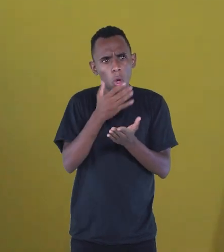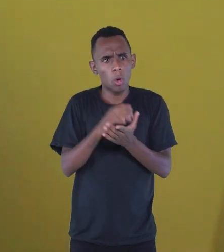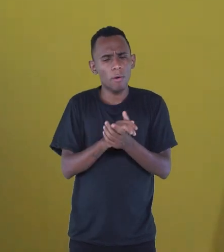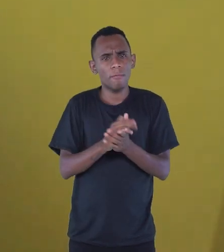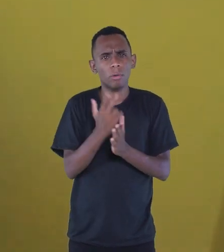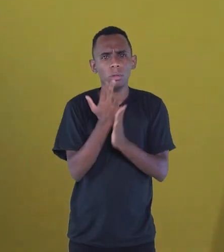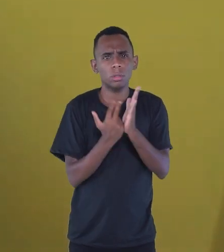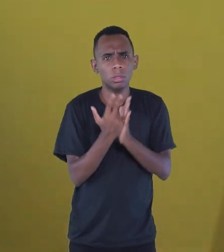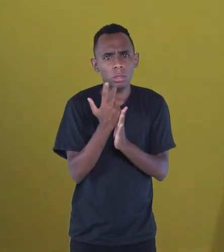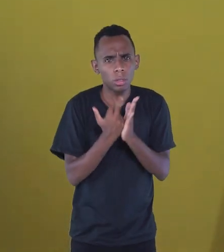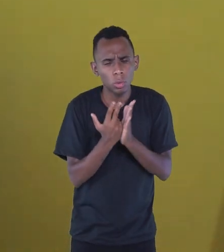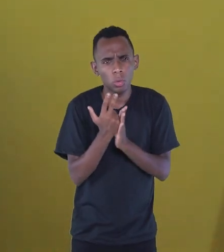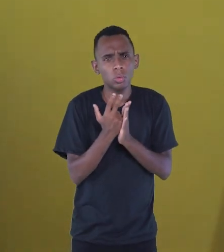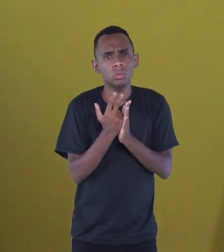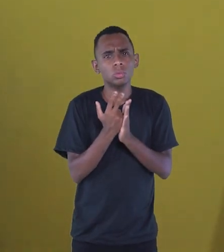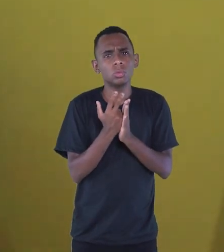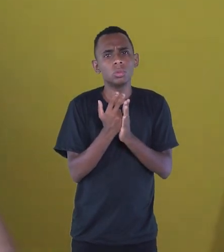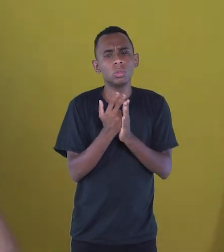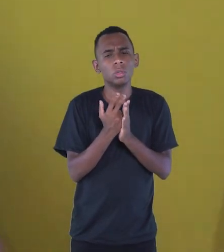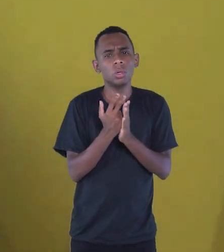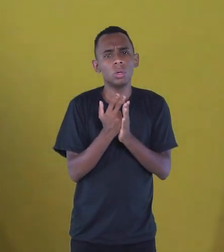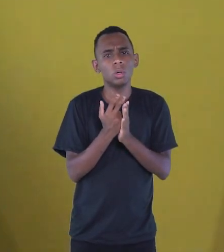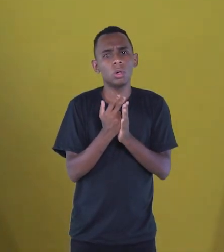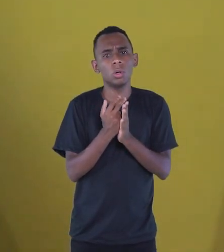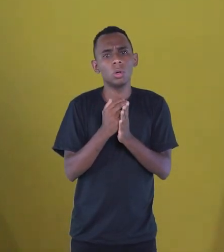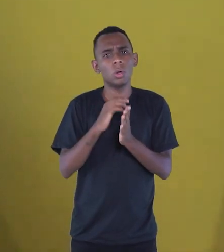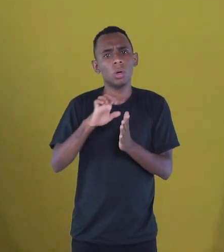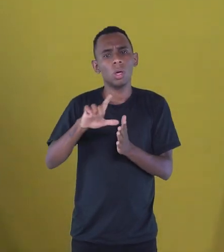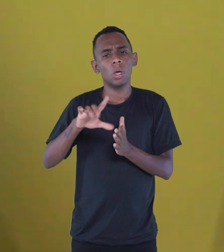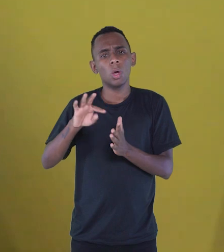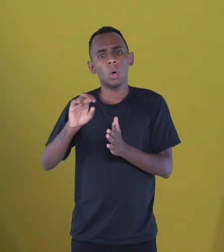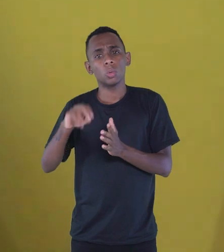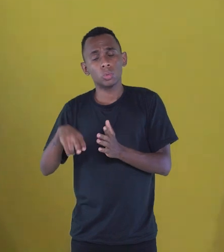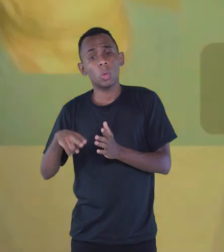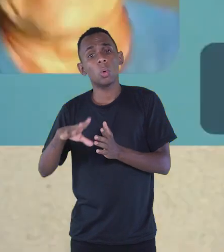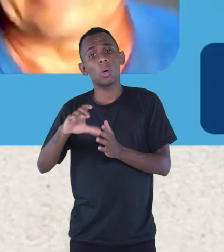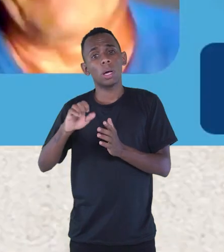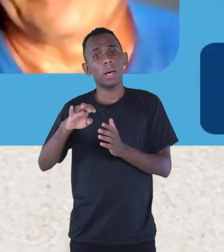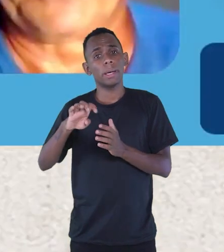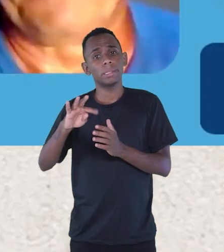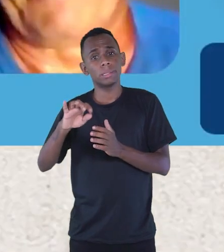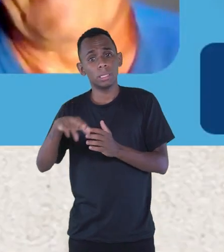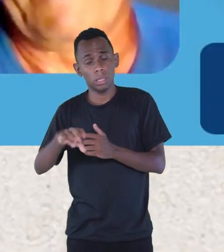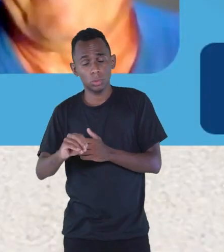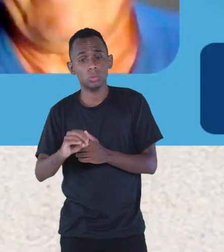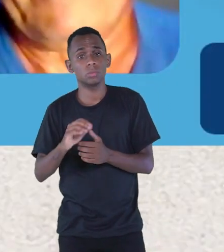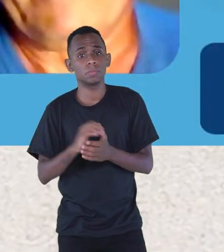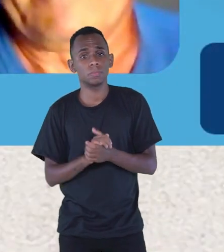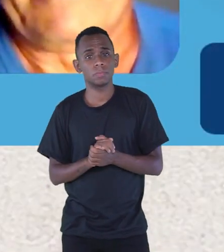Tato Tatu foi o Elton Caetano, né? Elton Caetano, exatamente.